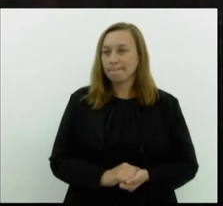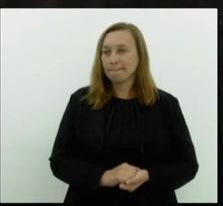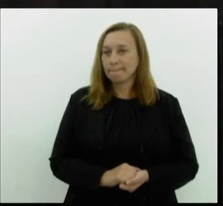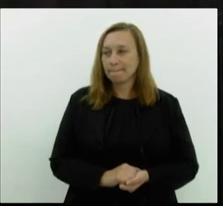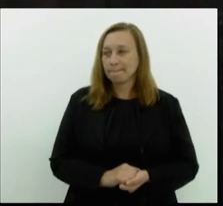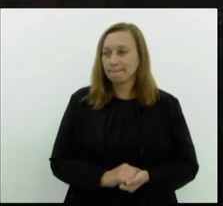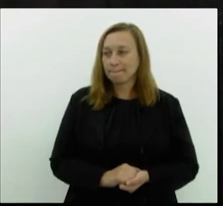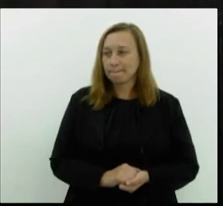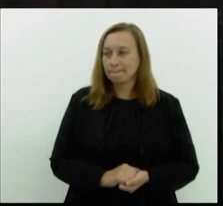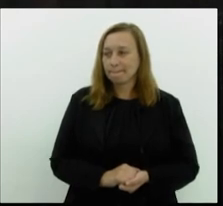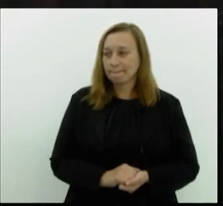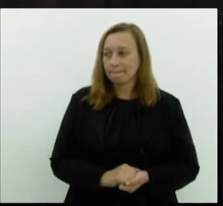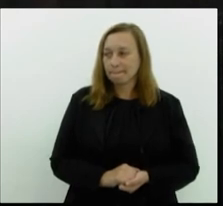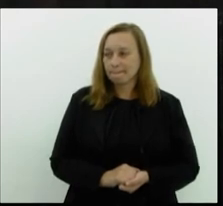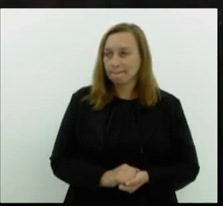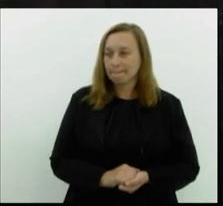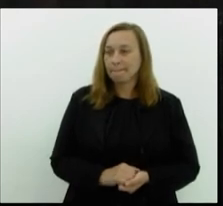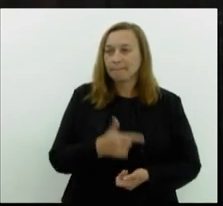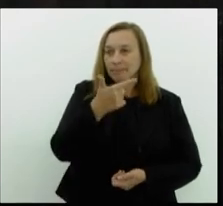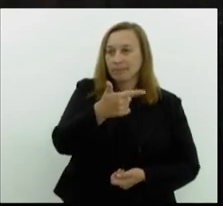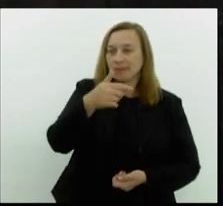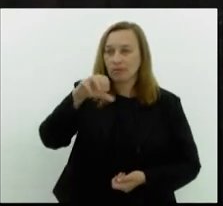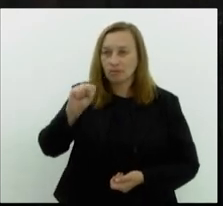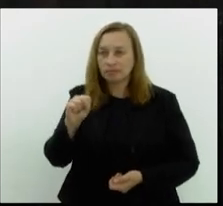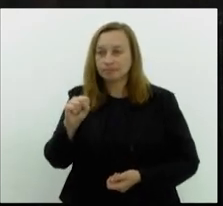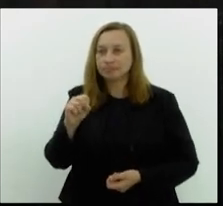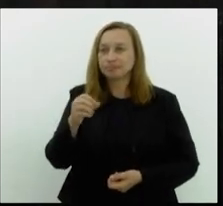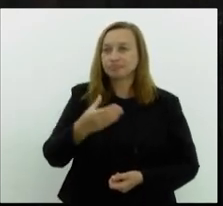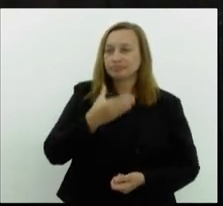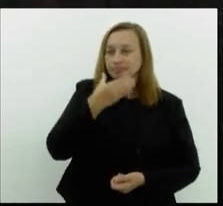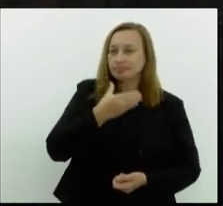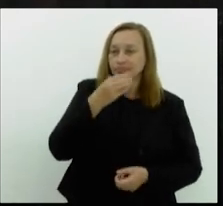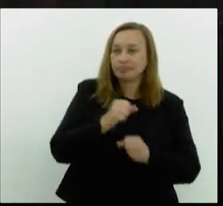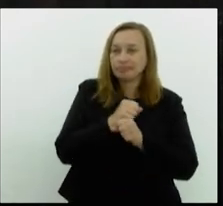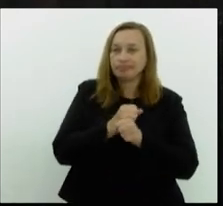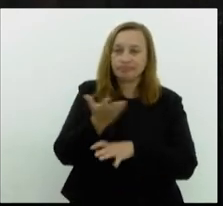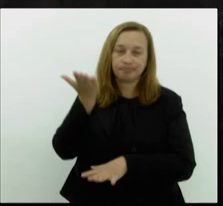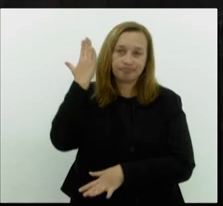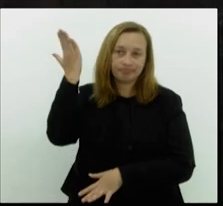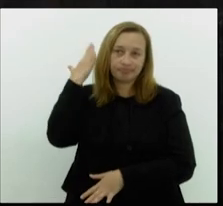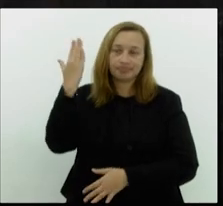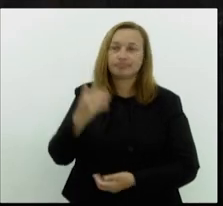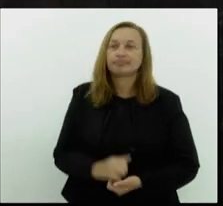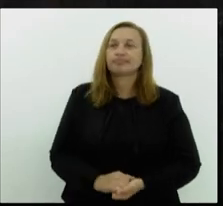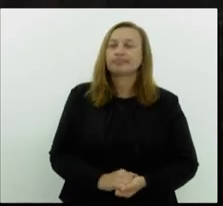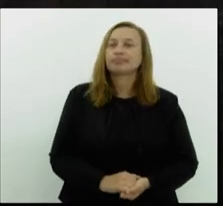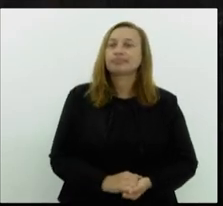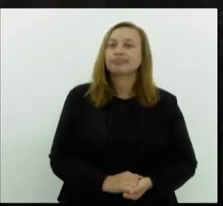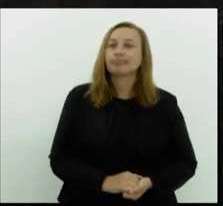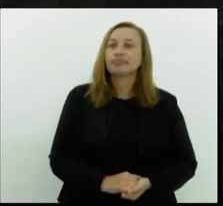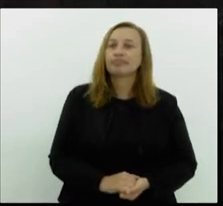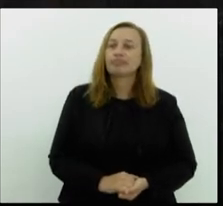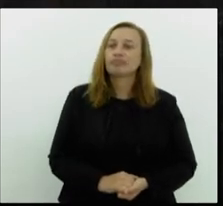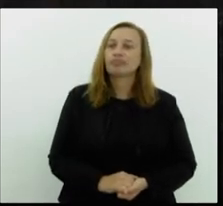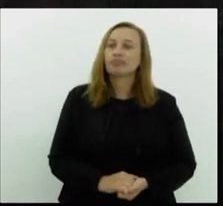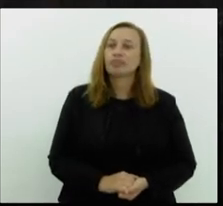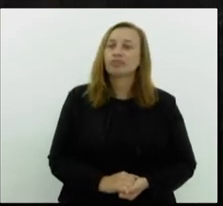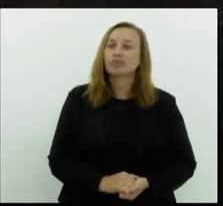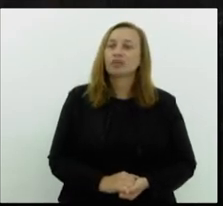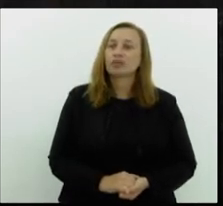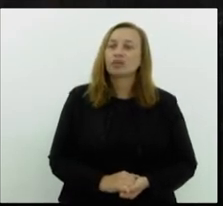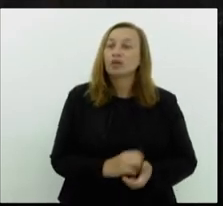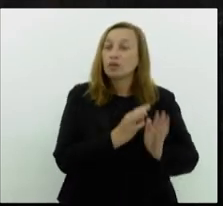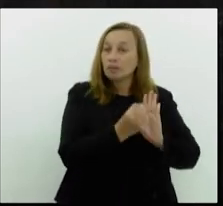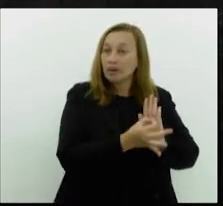em 28 de dezembro, aproximadamente, do ano passado, seguindo o parecer do